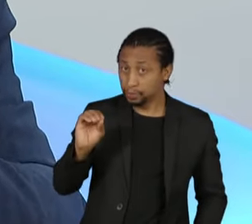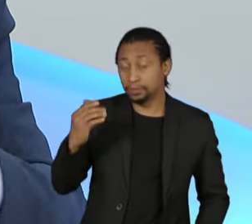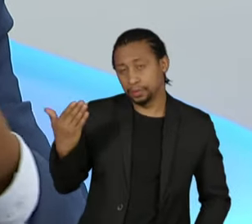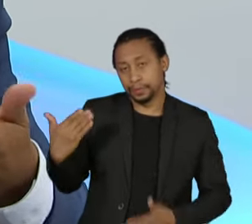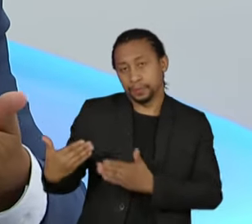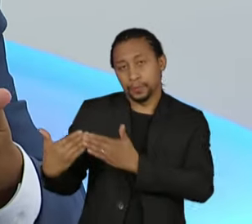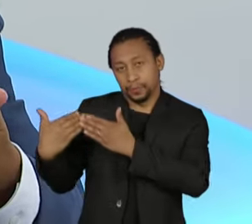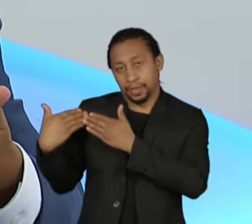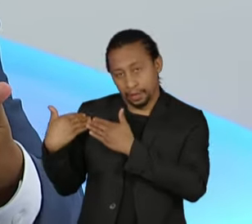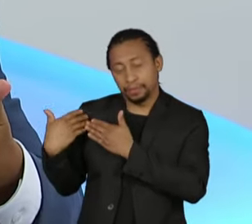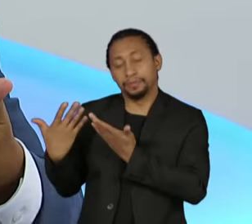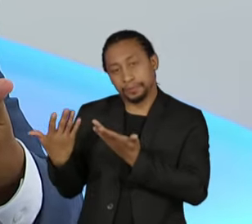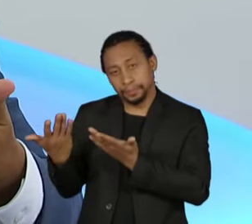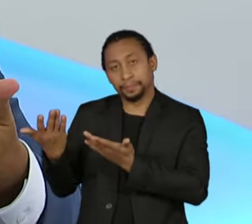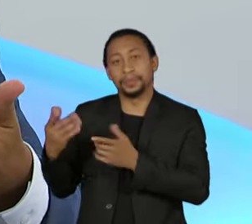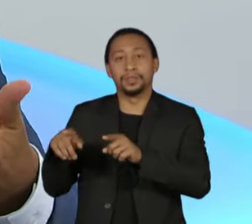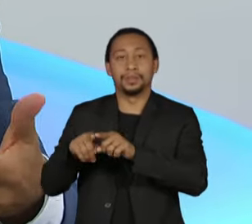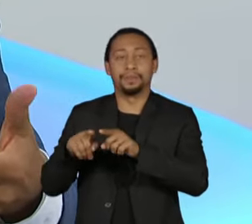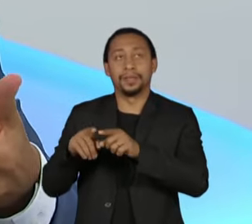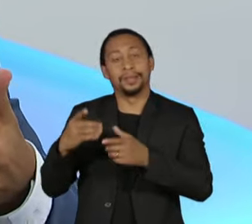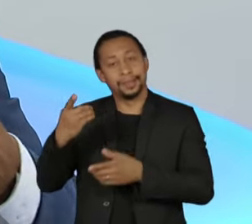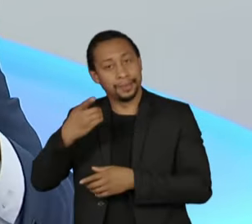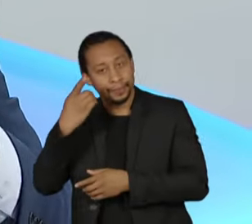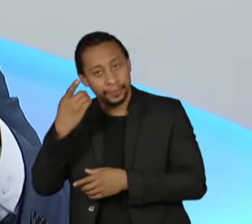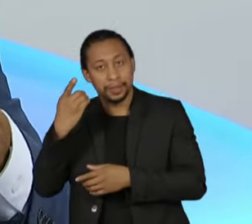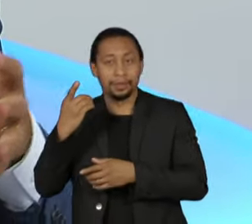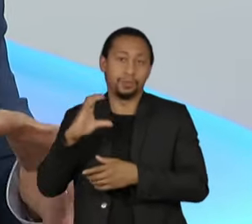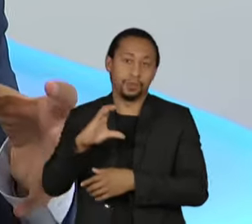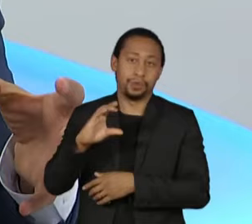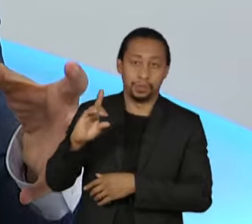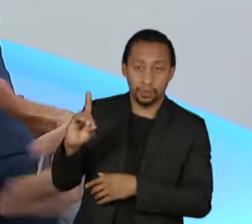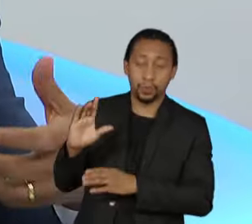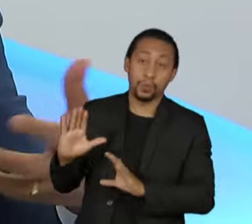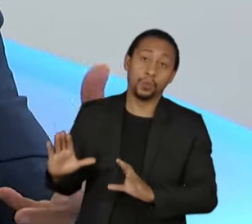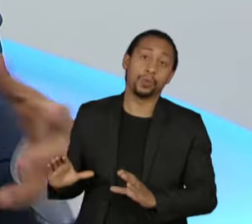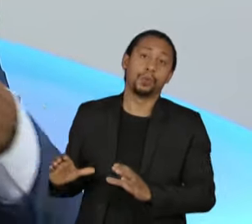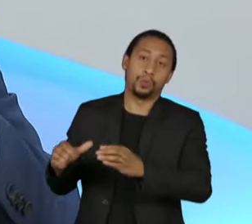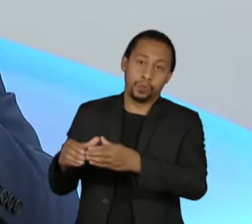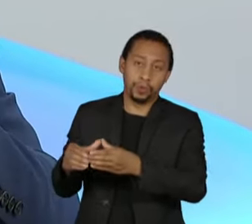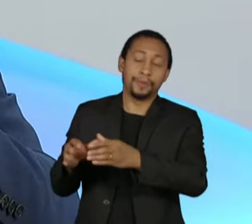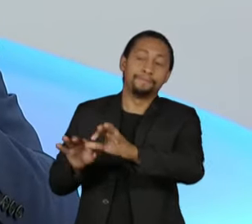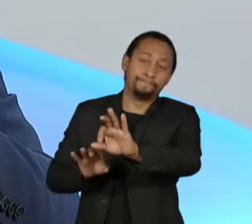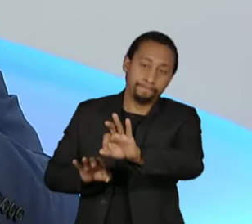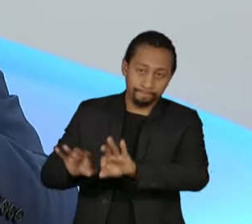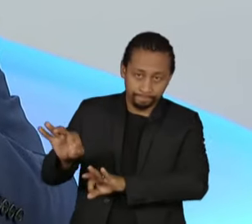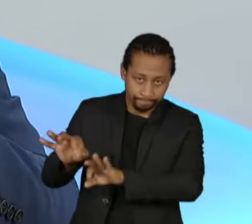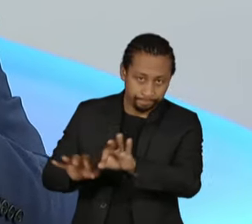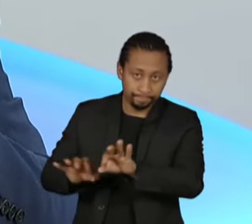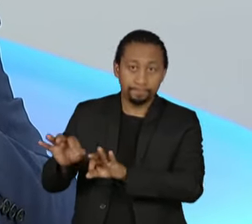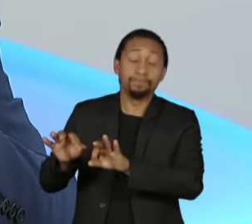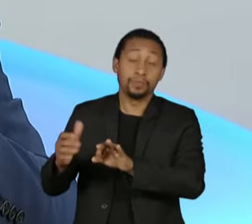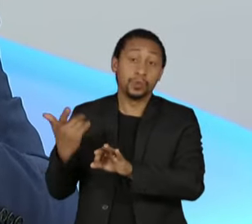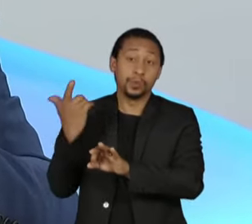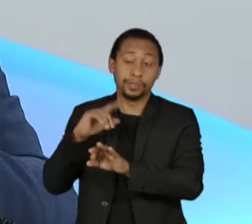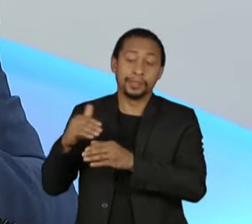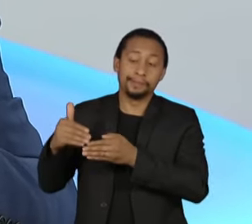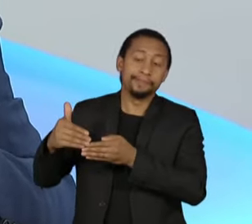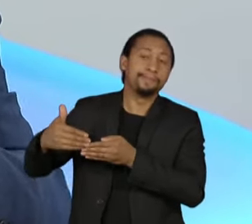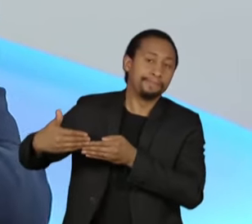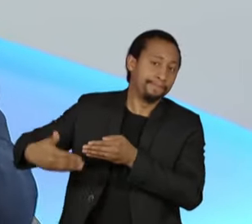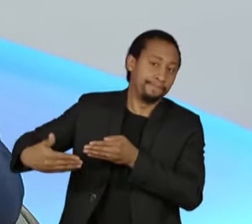deputado que coordena a comissão, que vai garantir também todo esse acompanhamento,